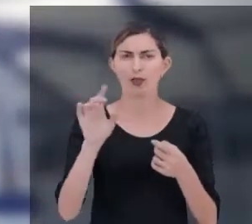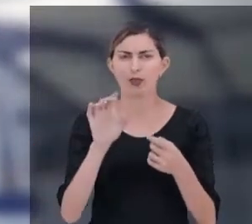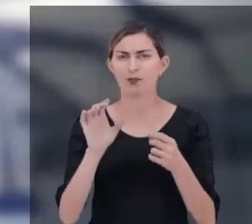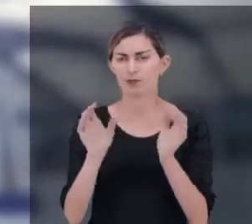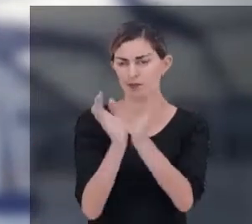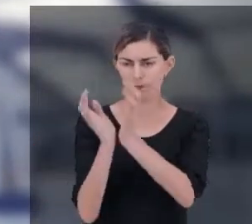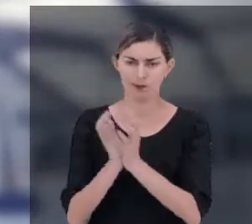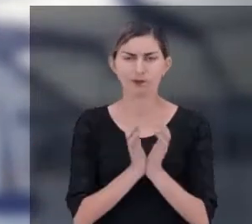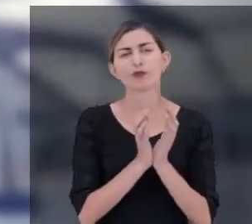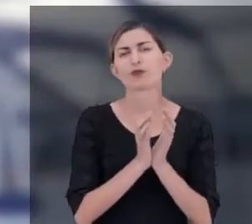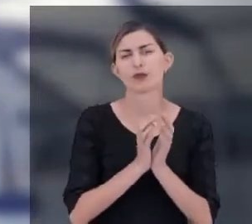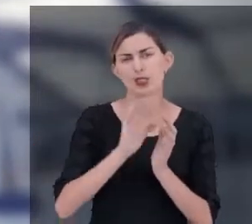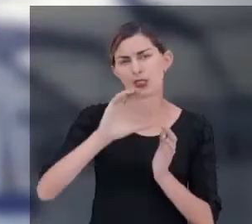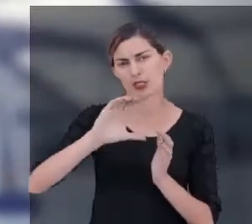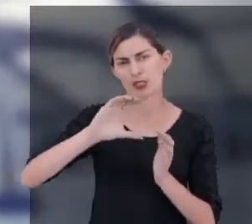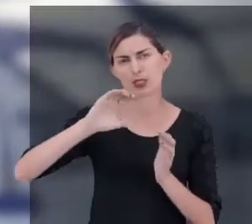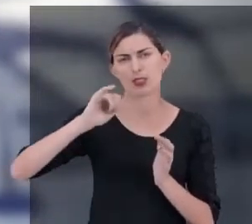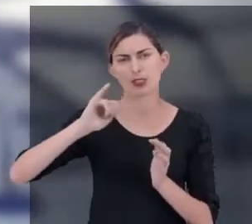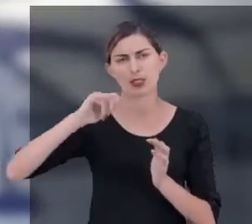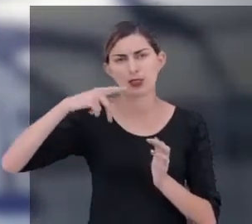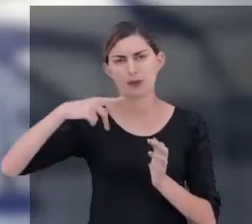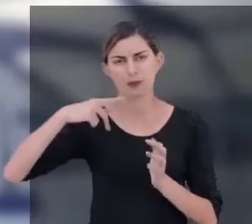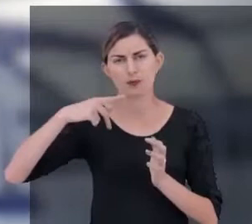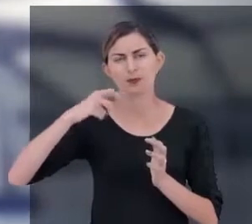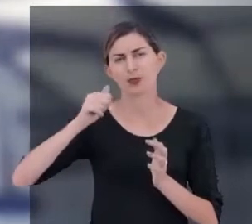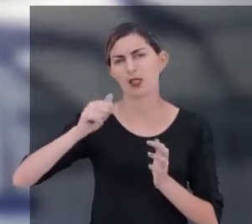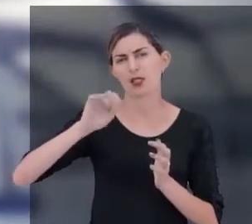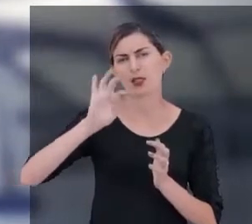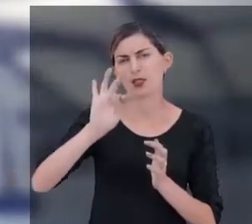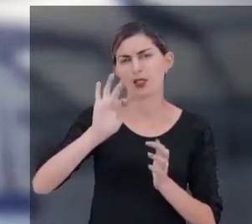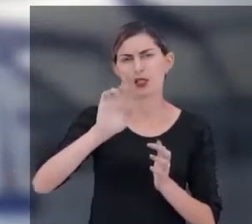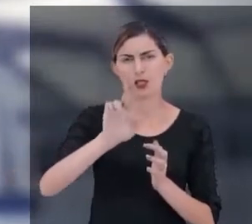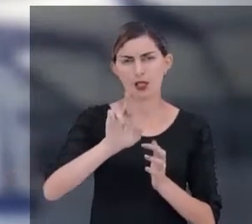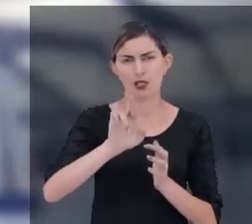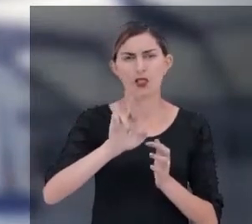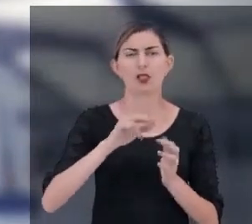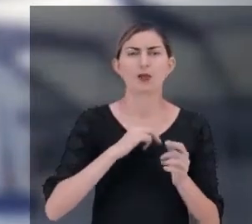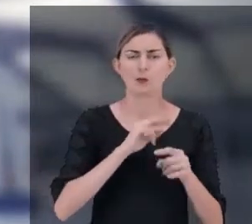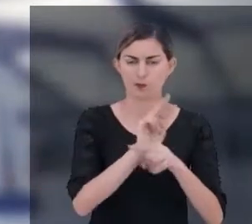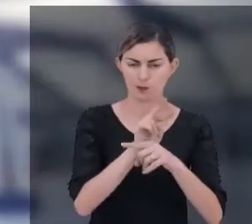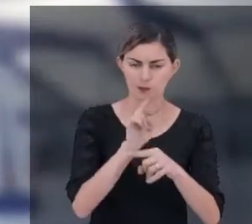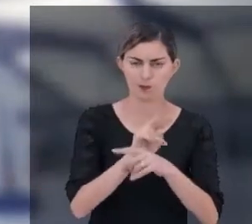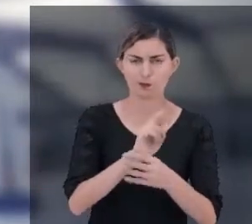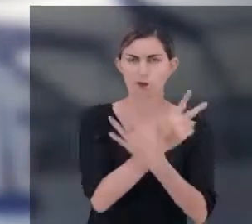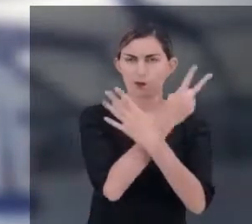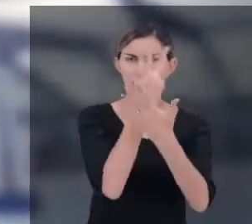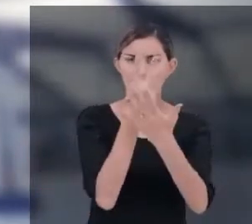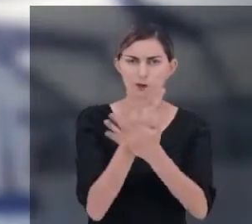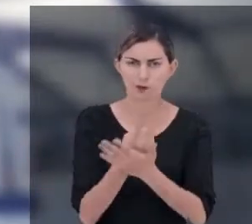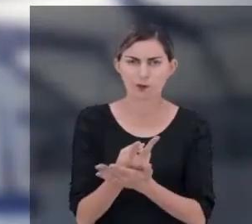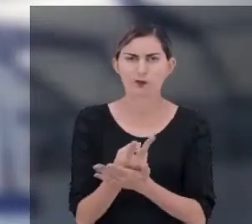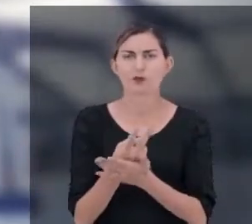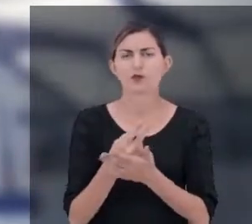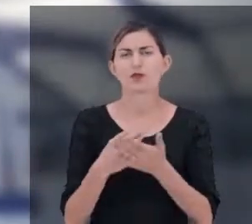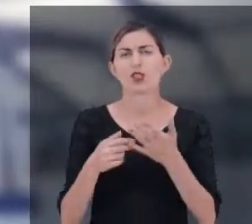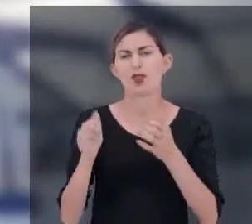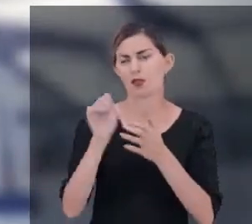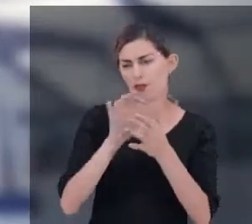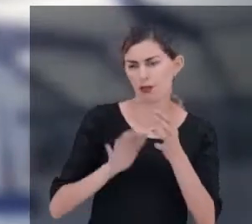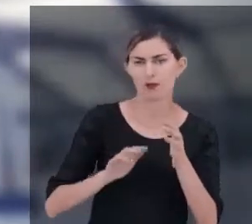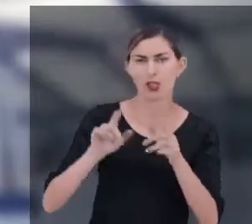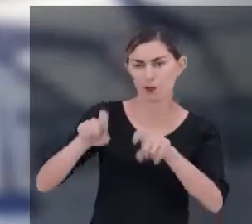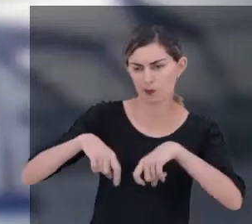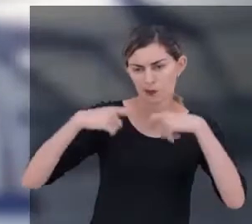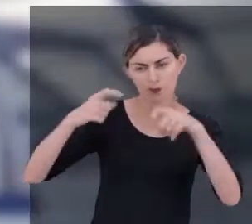dos membros. Já a SIPA-TR é a Comissão Interna de Prevenção de Acidentes direcionada para